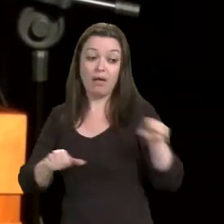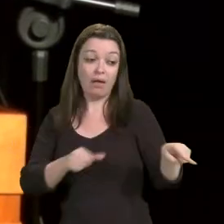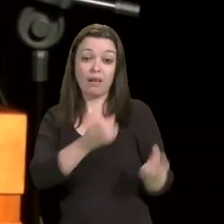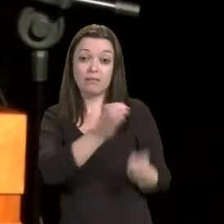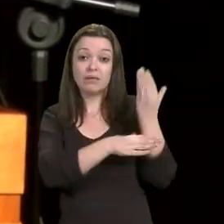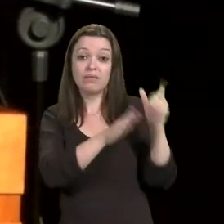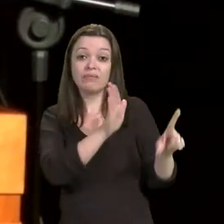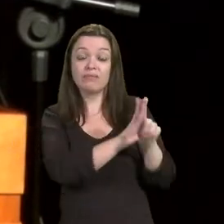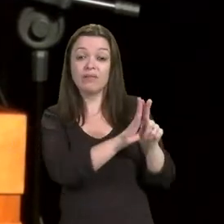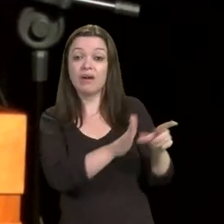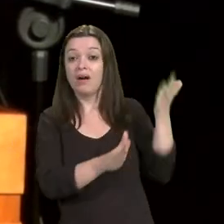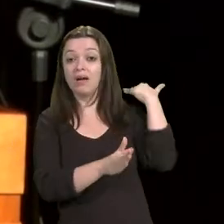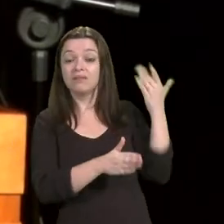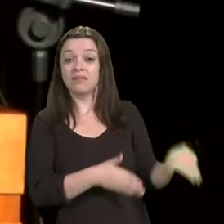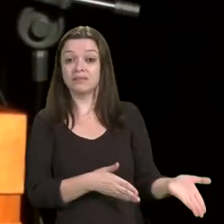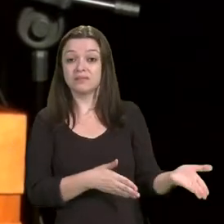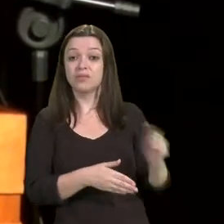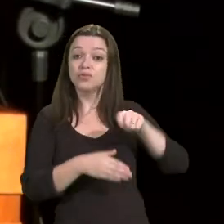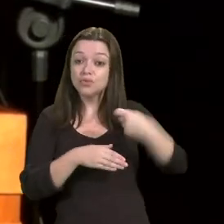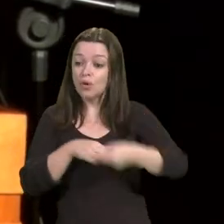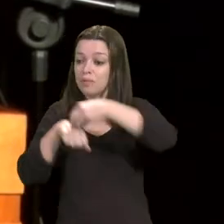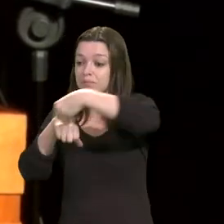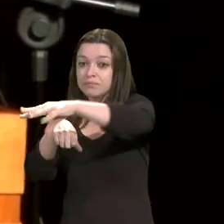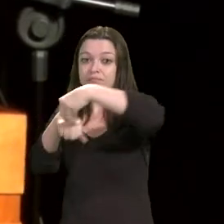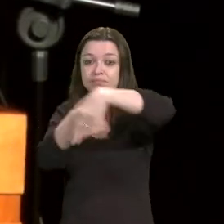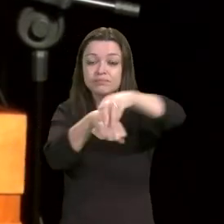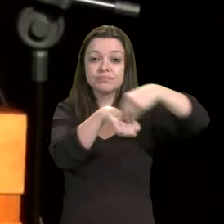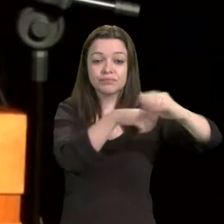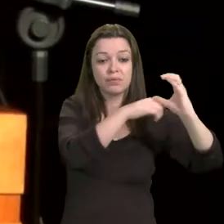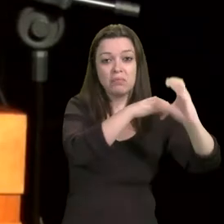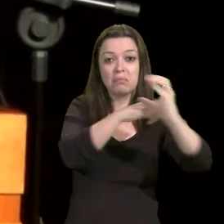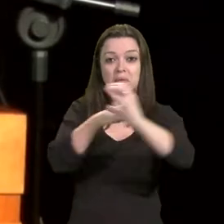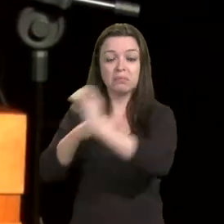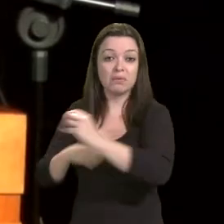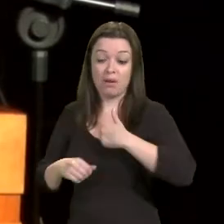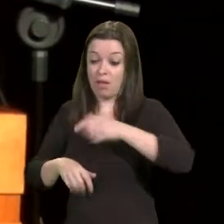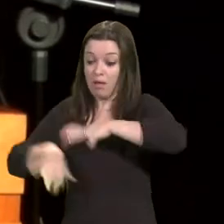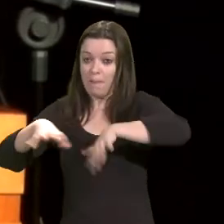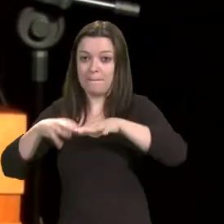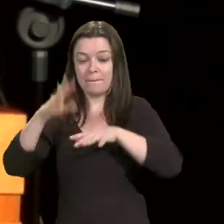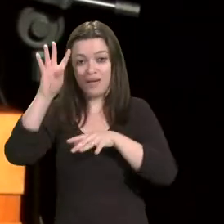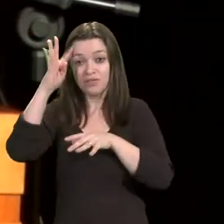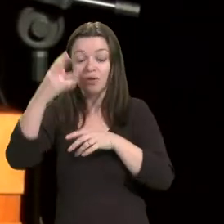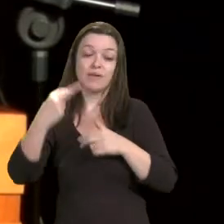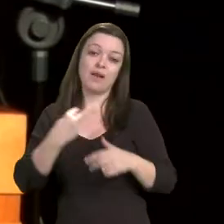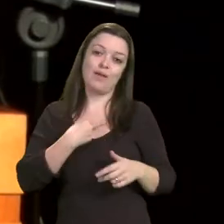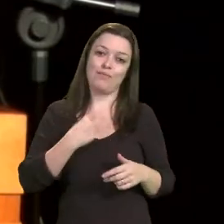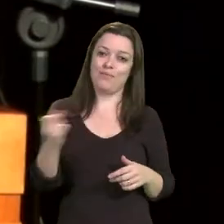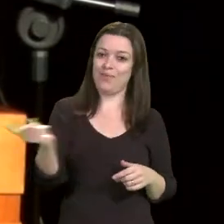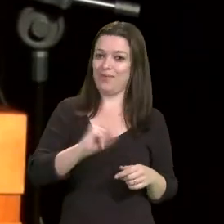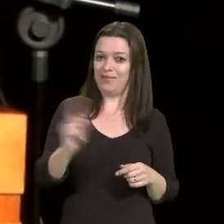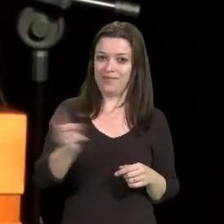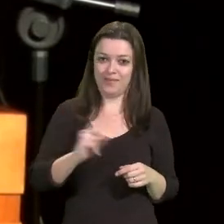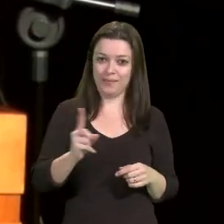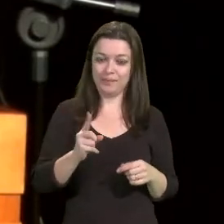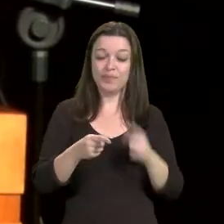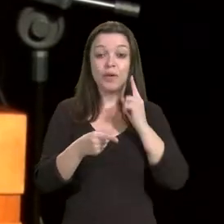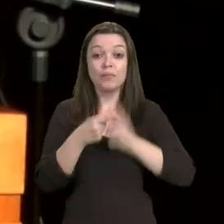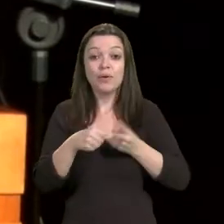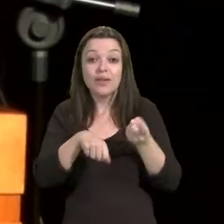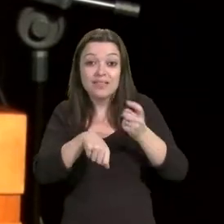diz respeito à distribuição da receita, então prevista, pois, ao